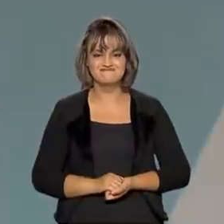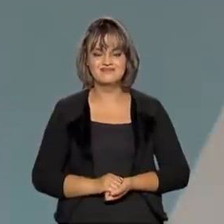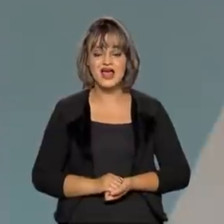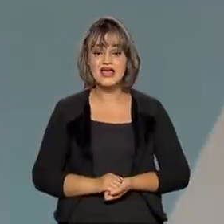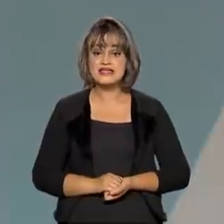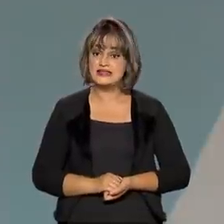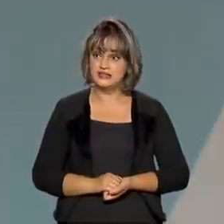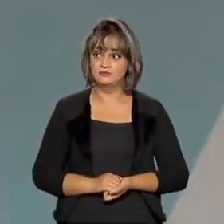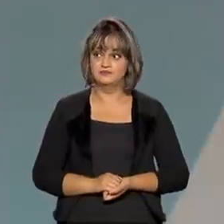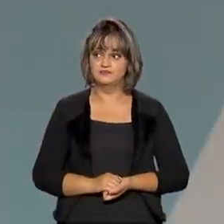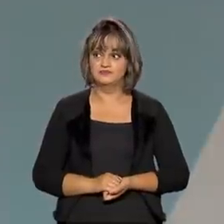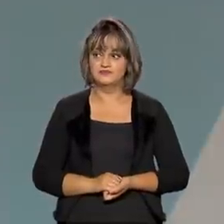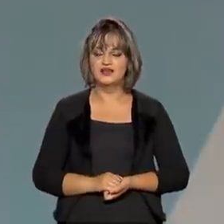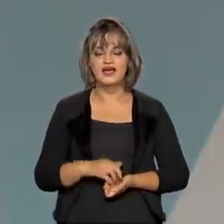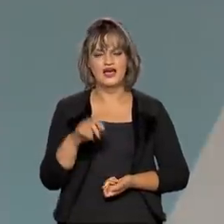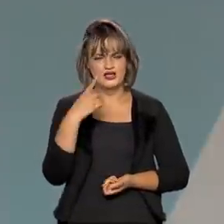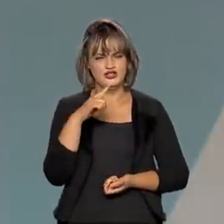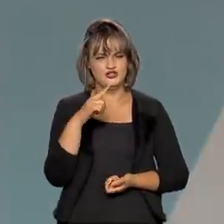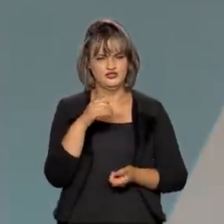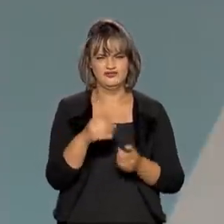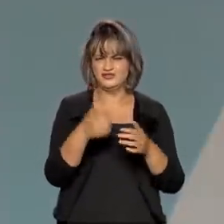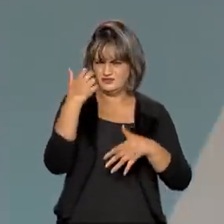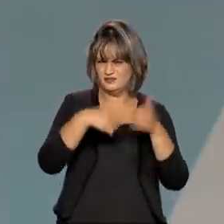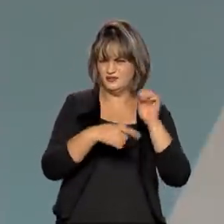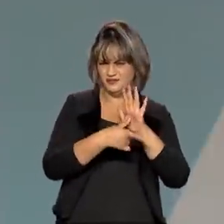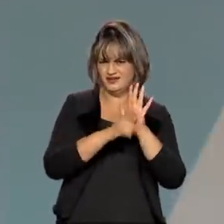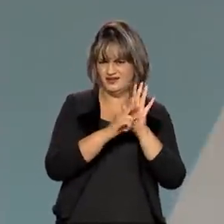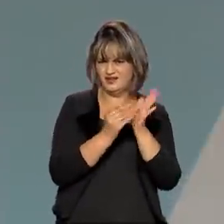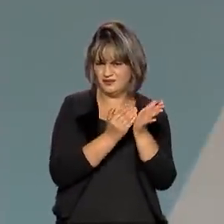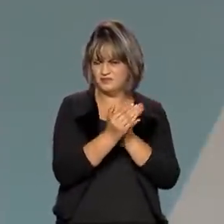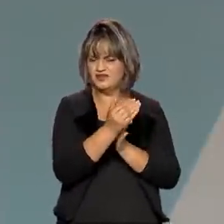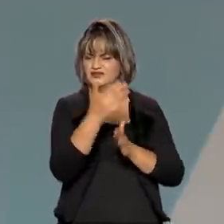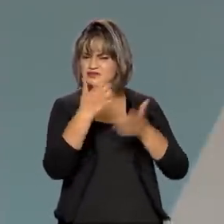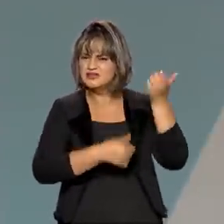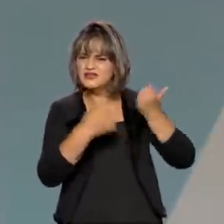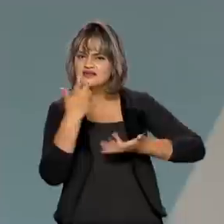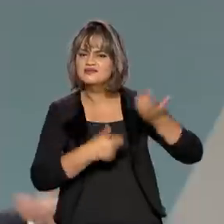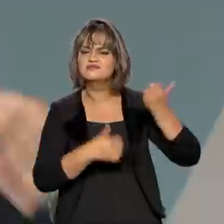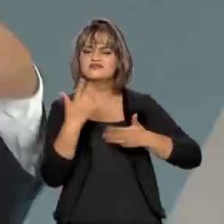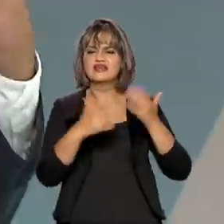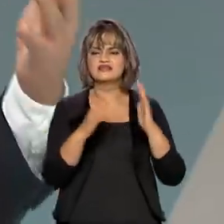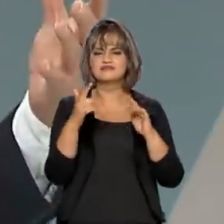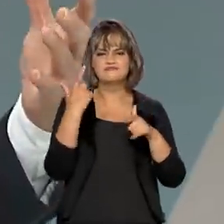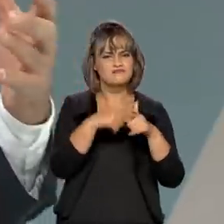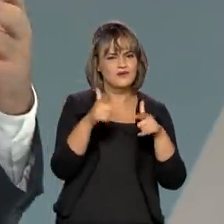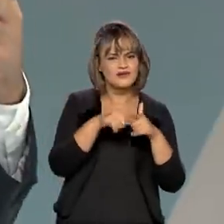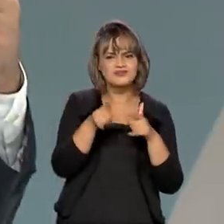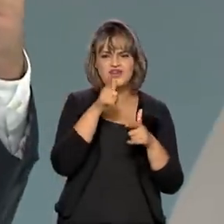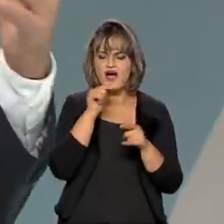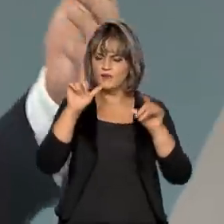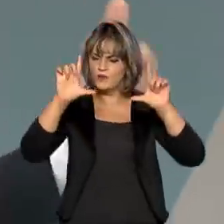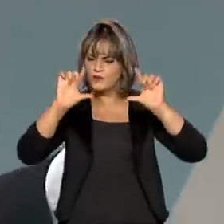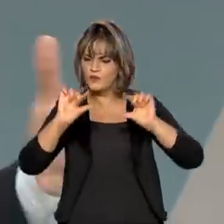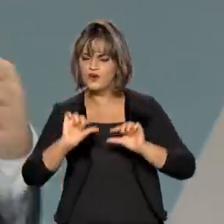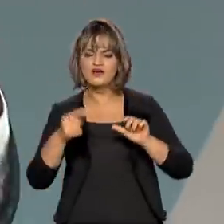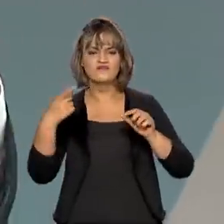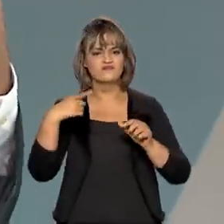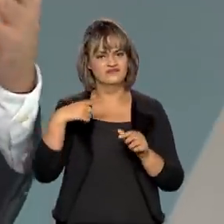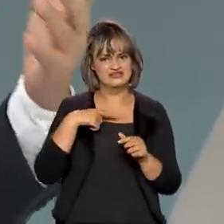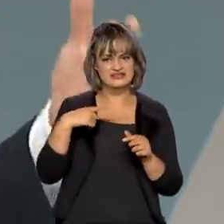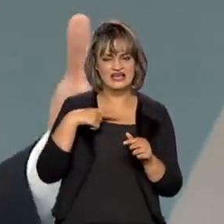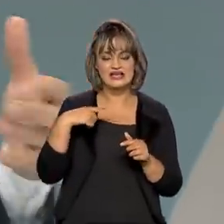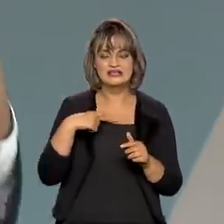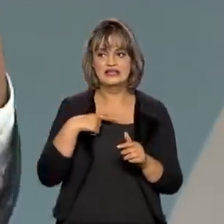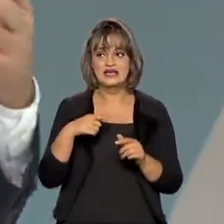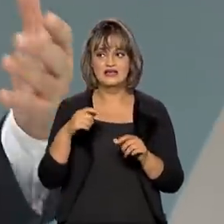Secretário, a gente fez a introdução agora aqui do Brasil em Pauta, falamos dessa crise hídrica que é considerada uma